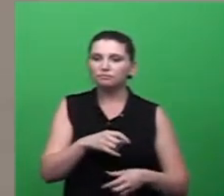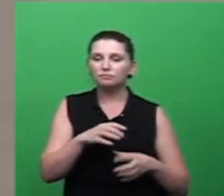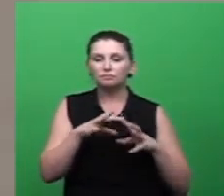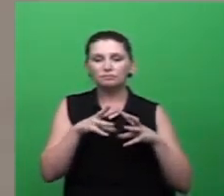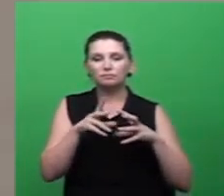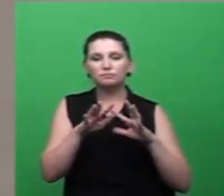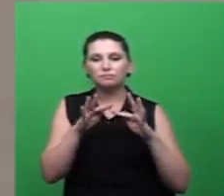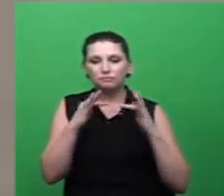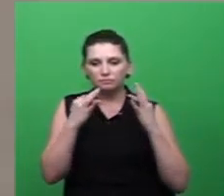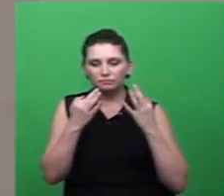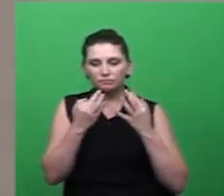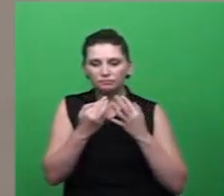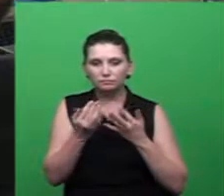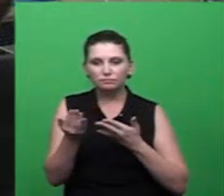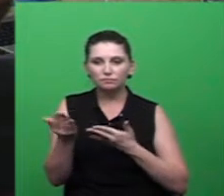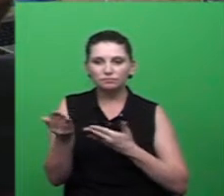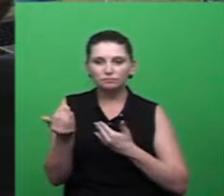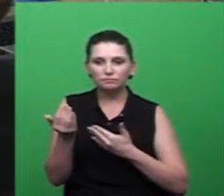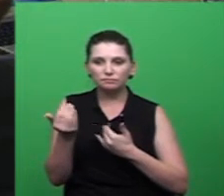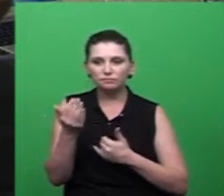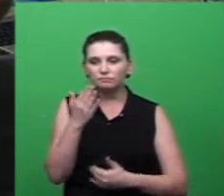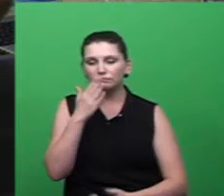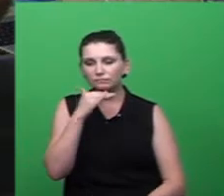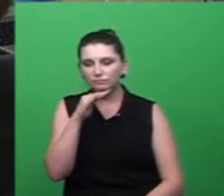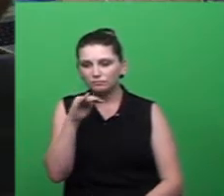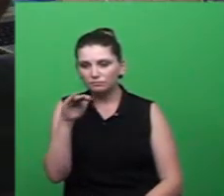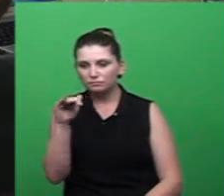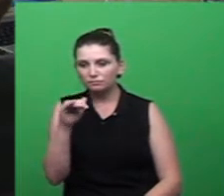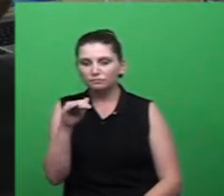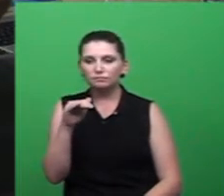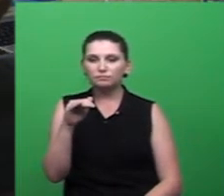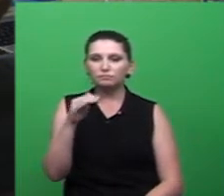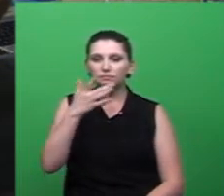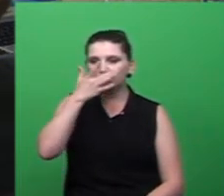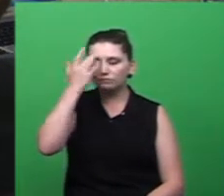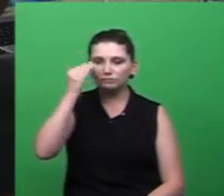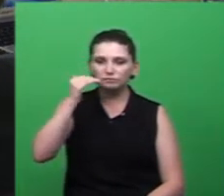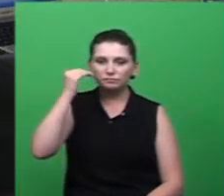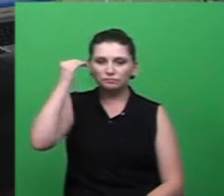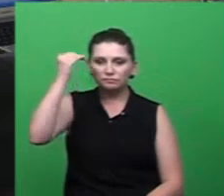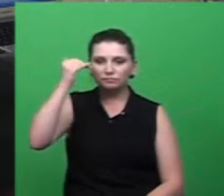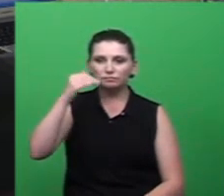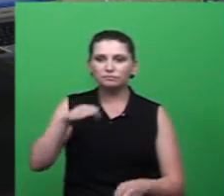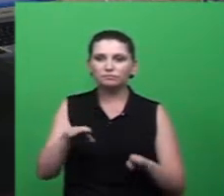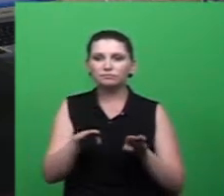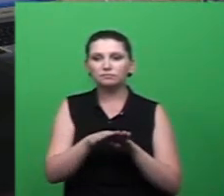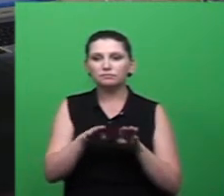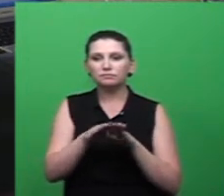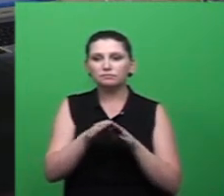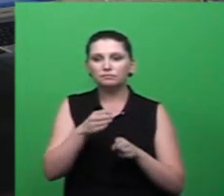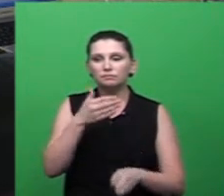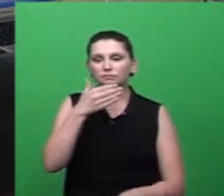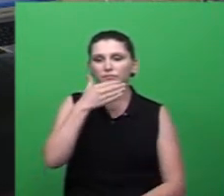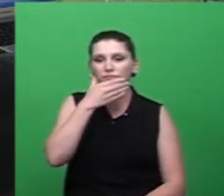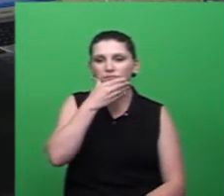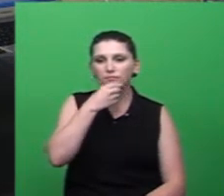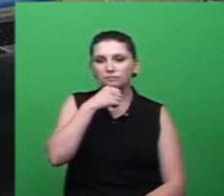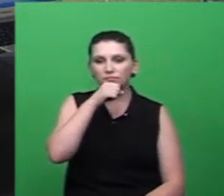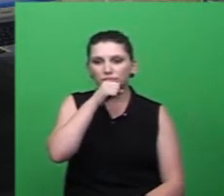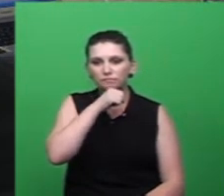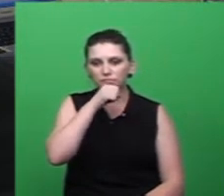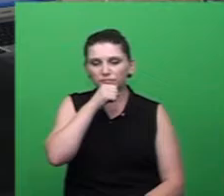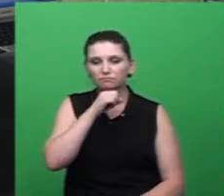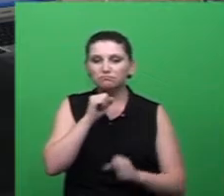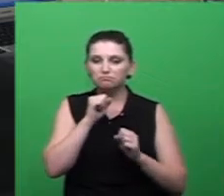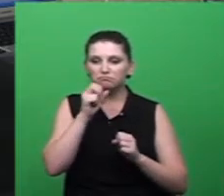famílias, os jovens, as crianças, os adultos e os de melhor idade, eles possam se espelhar